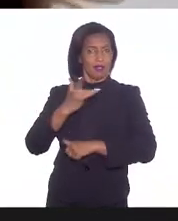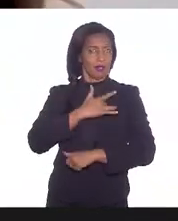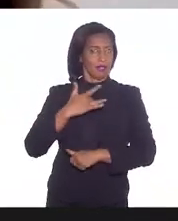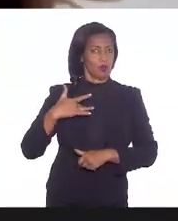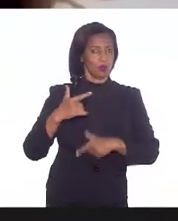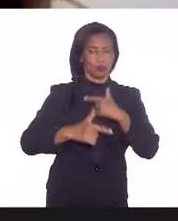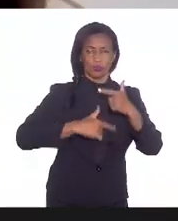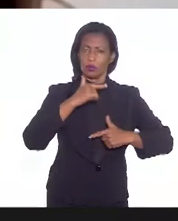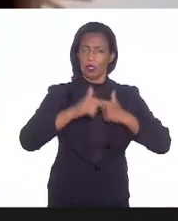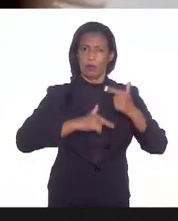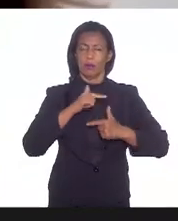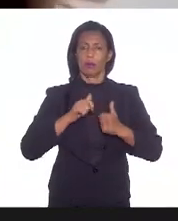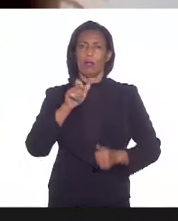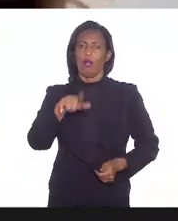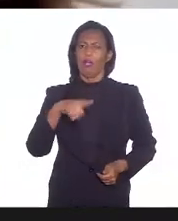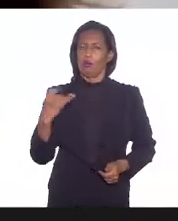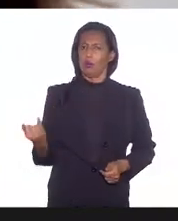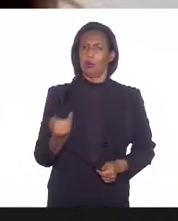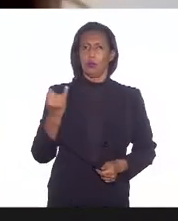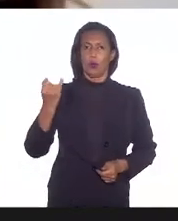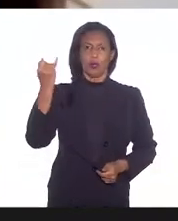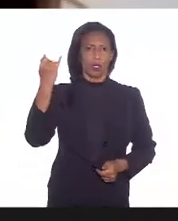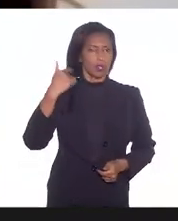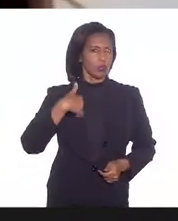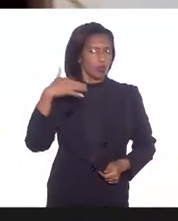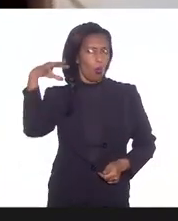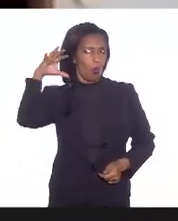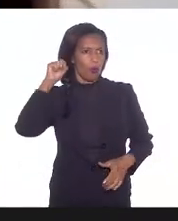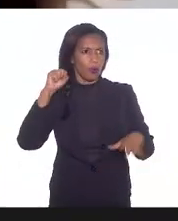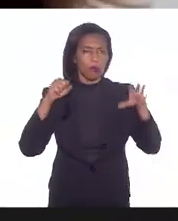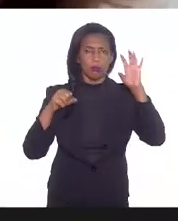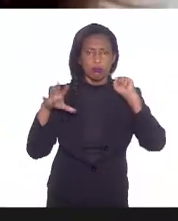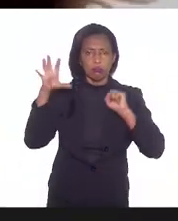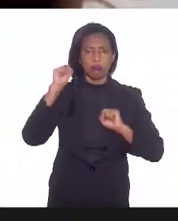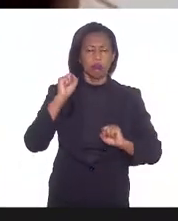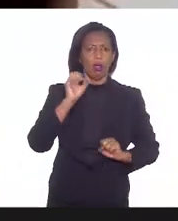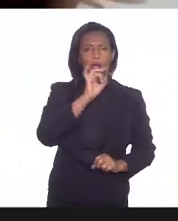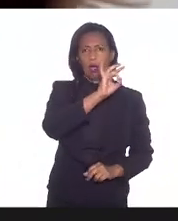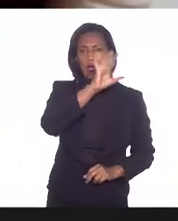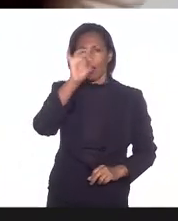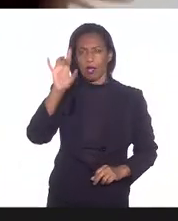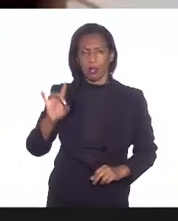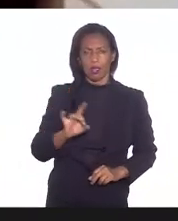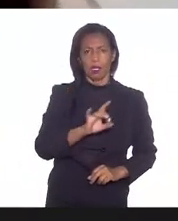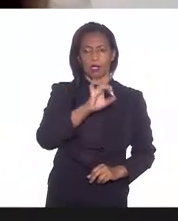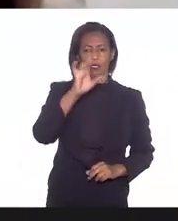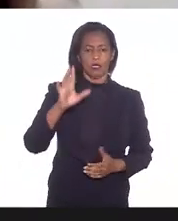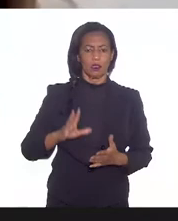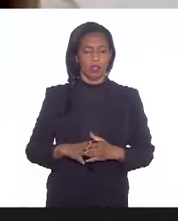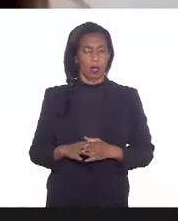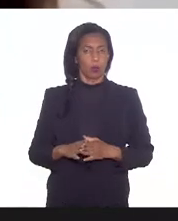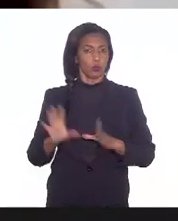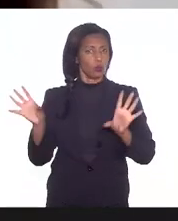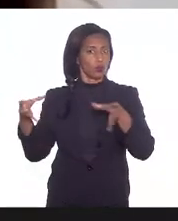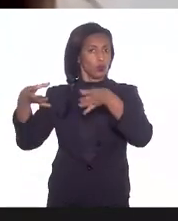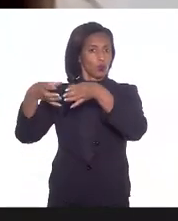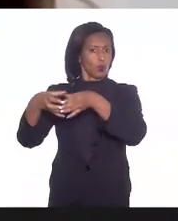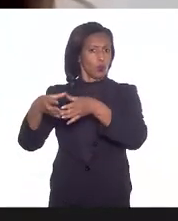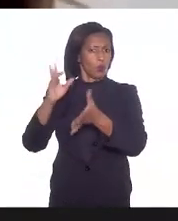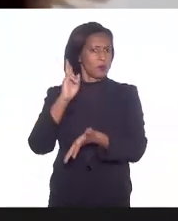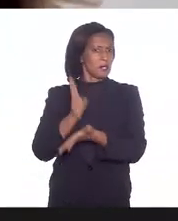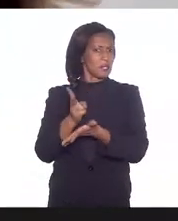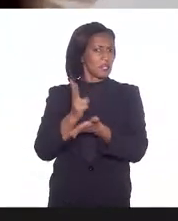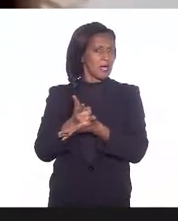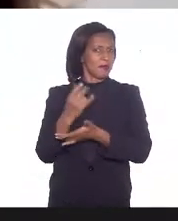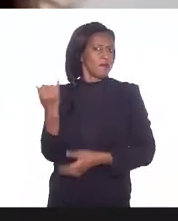é muito importante, é lógico que ouvir, né, as questões específicas de uma categoria sempre é muito